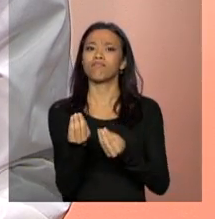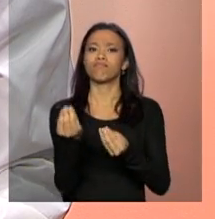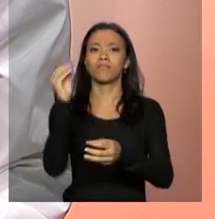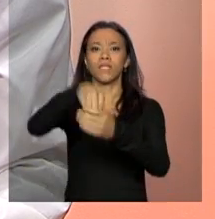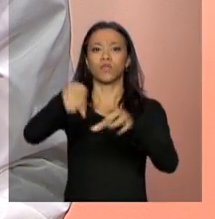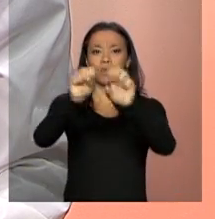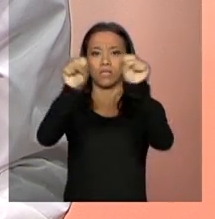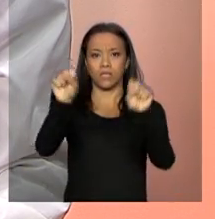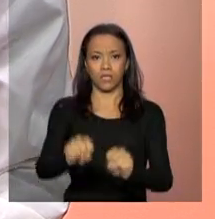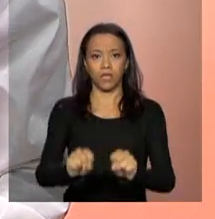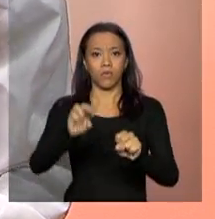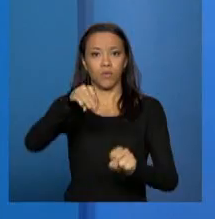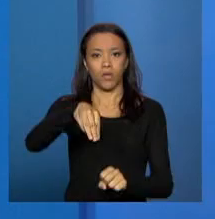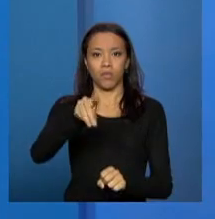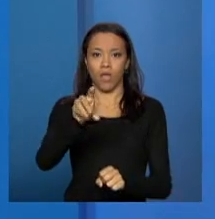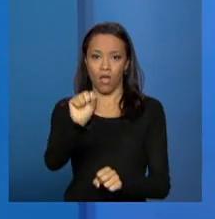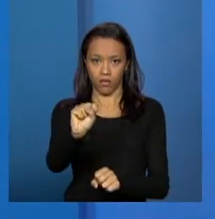MDS.